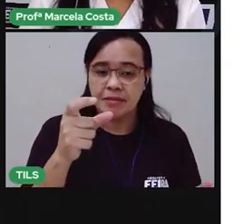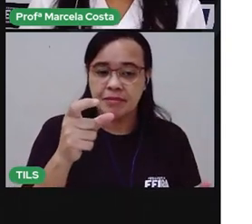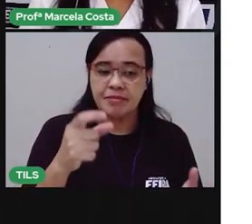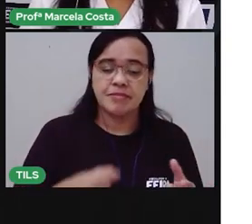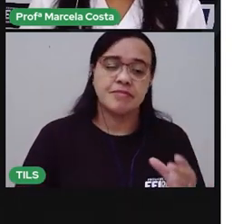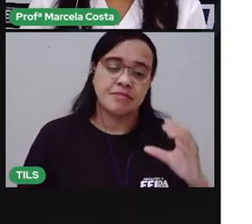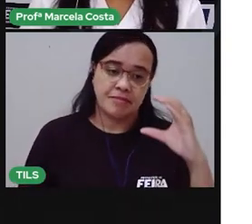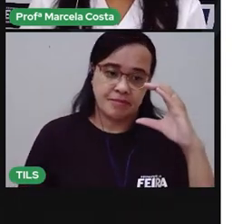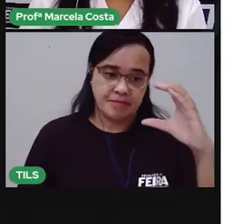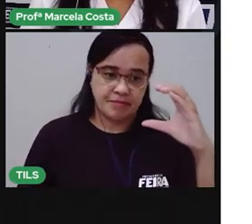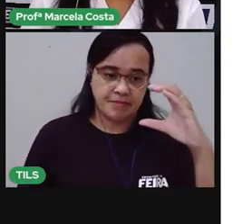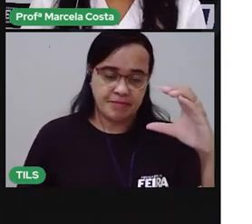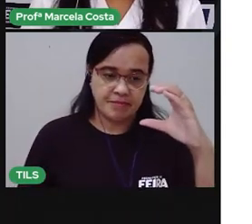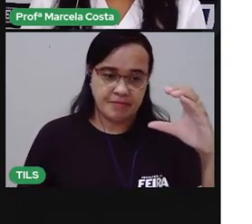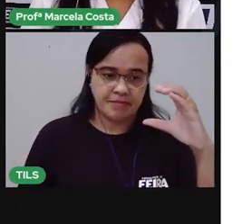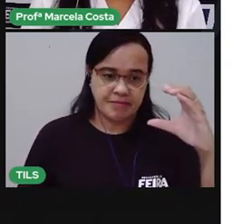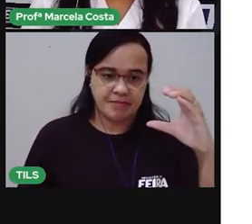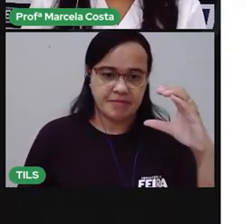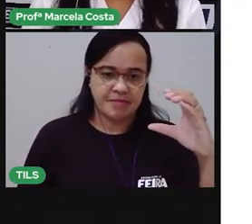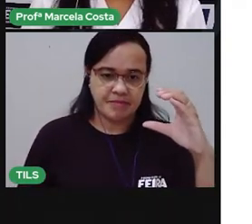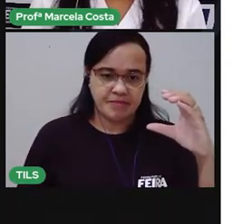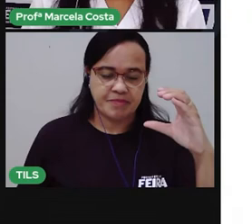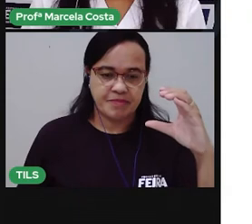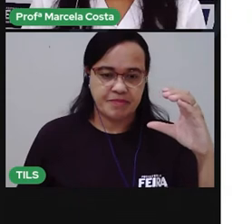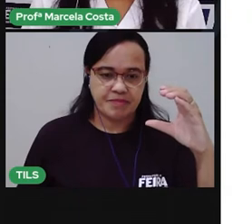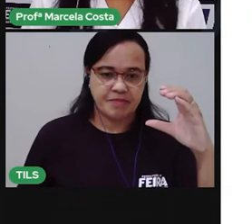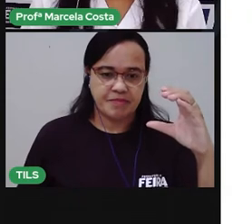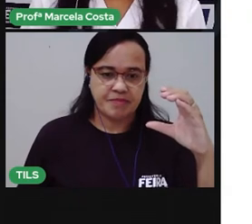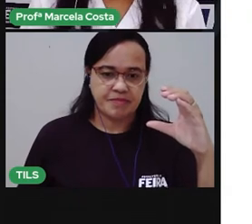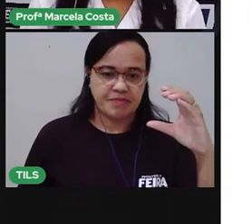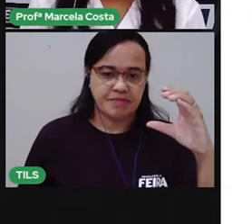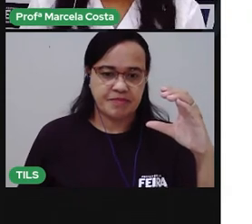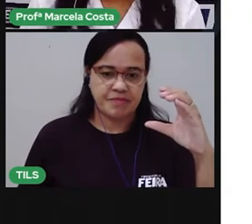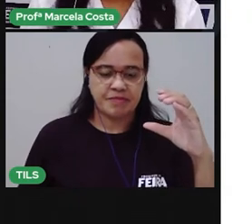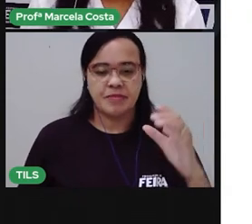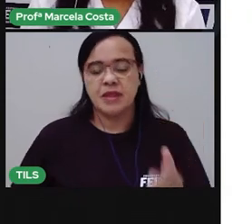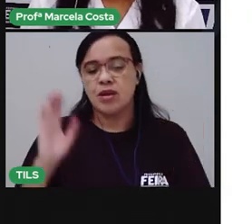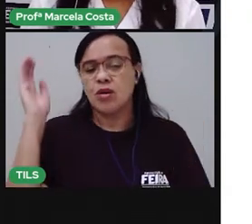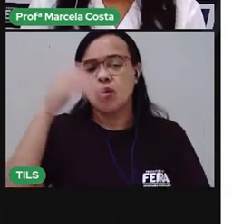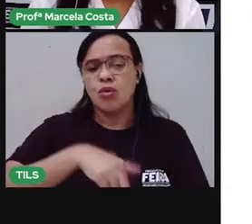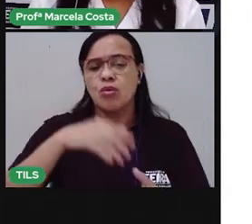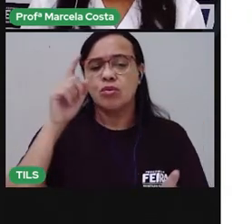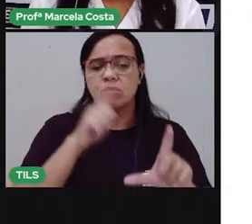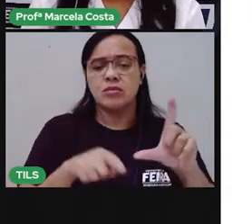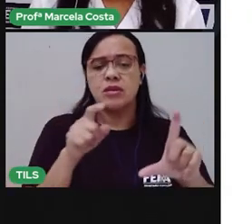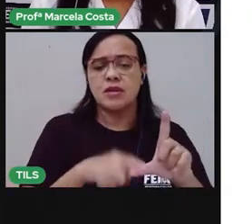O C, né? Você vai trazer pra cá. E qual é a letra final?